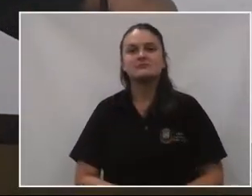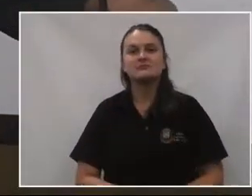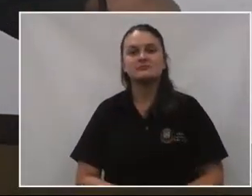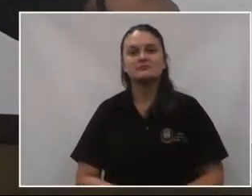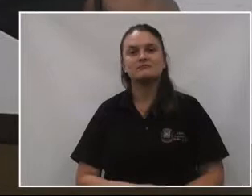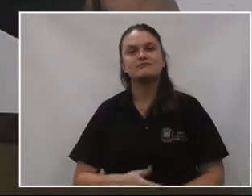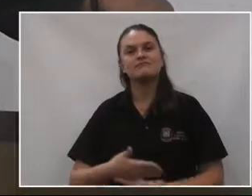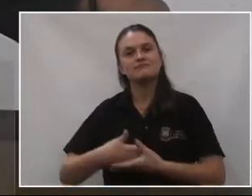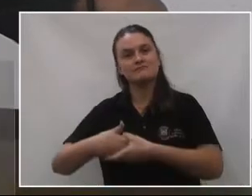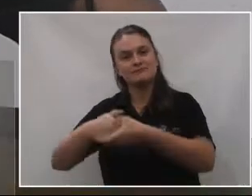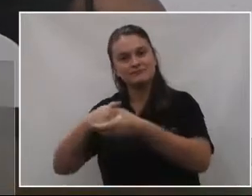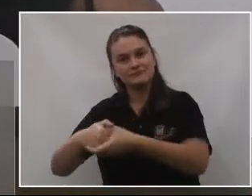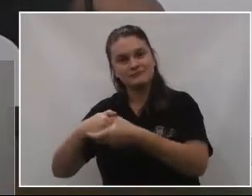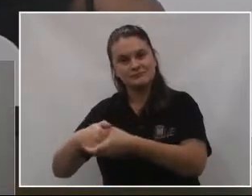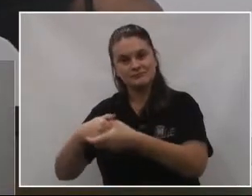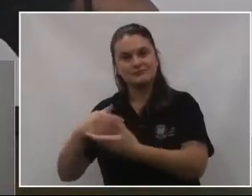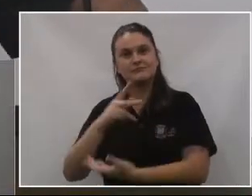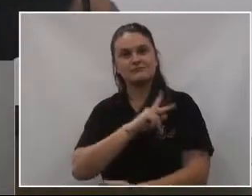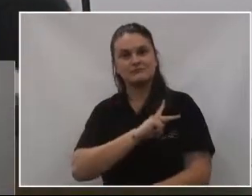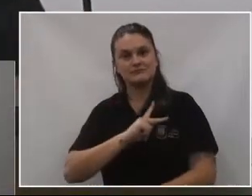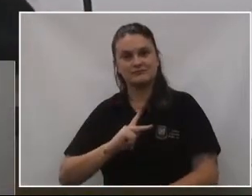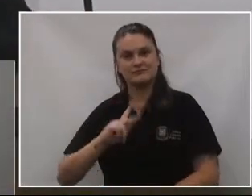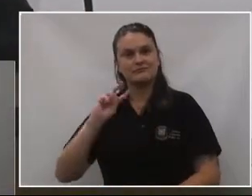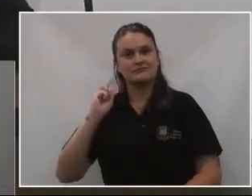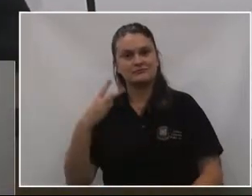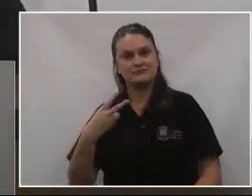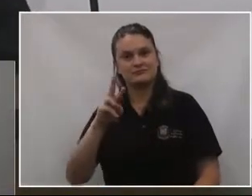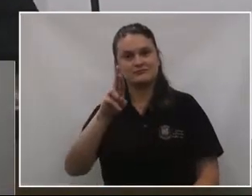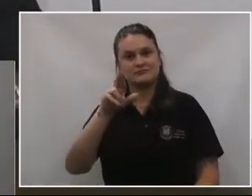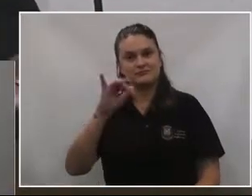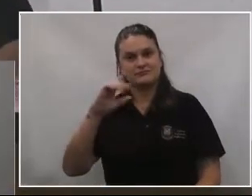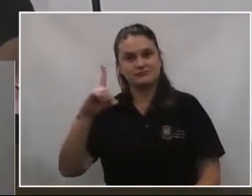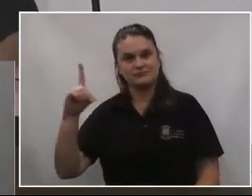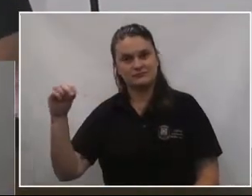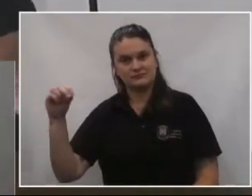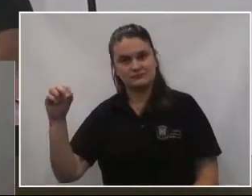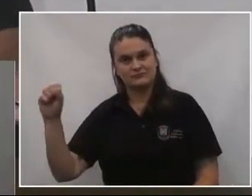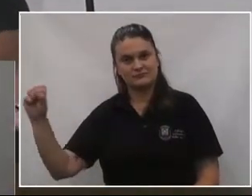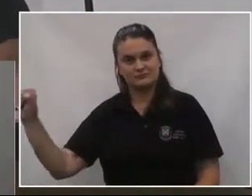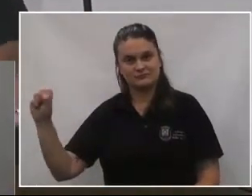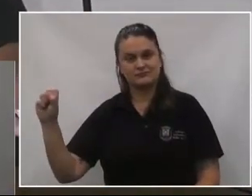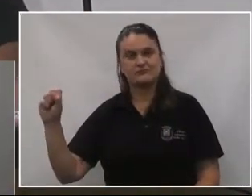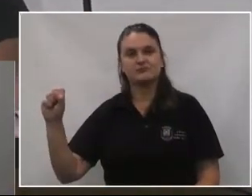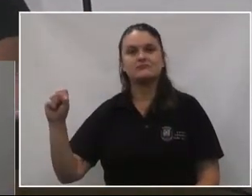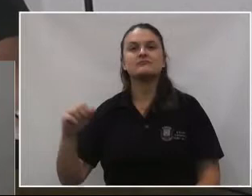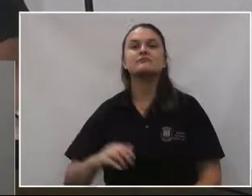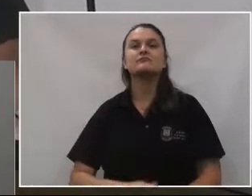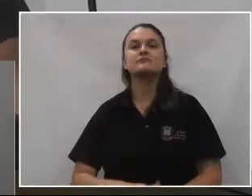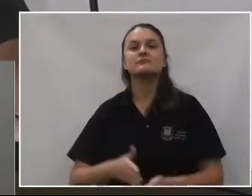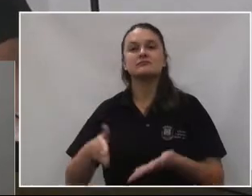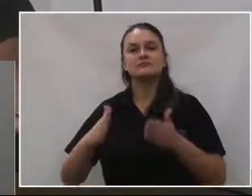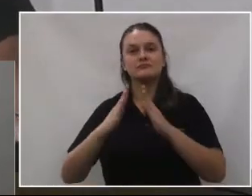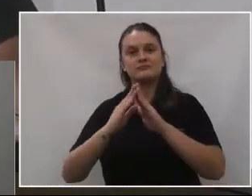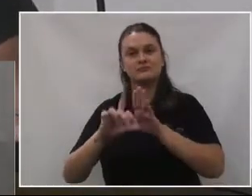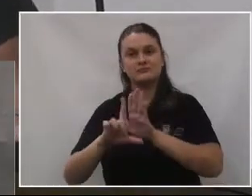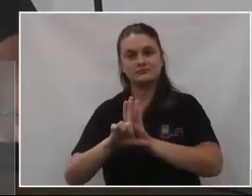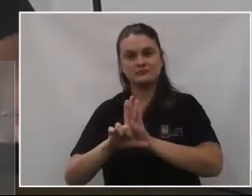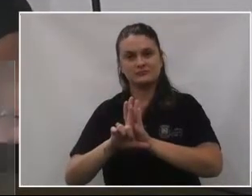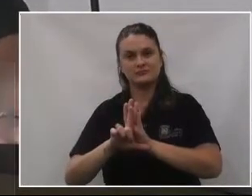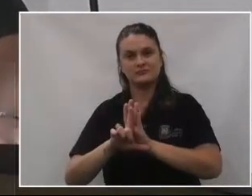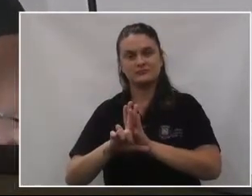Saudamos o excelentíssimo vereador Ricardo Sass, digníssimo presidente dessa Casa de Lei.